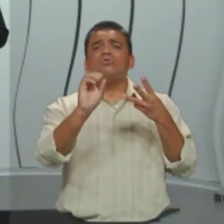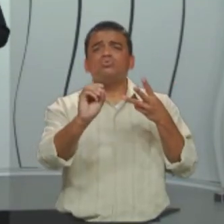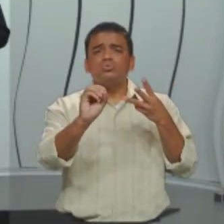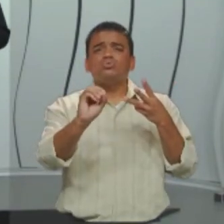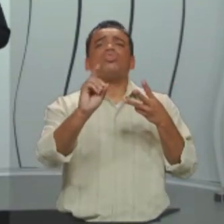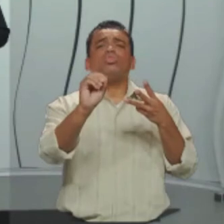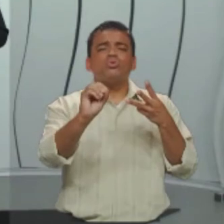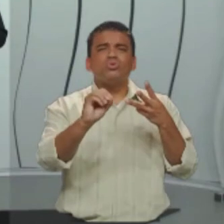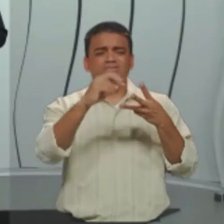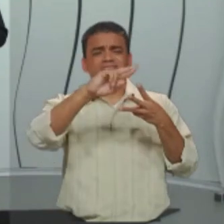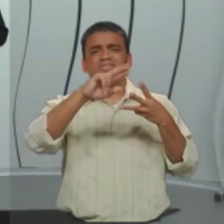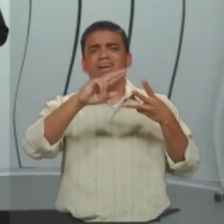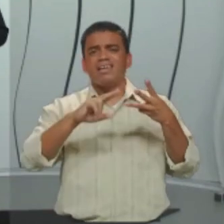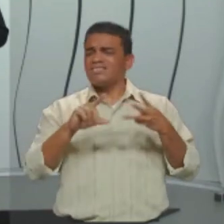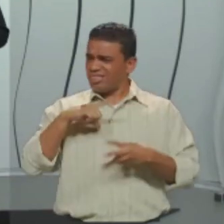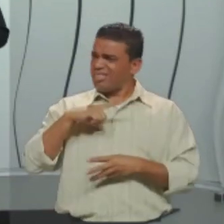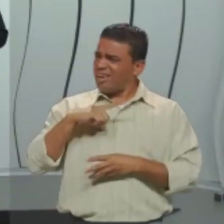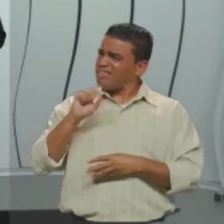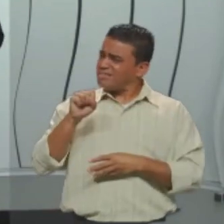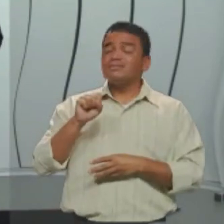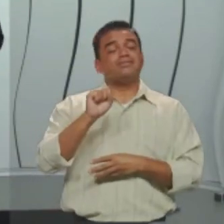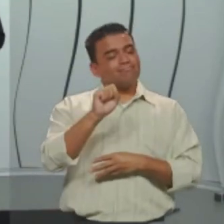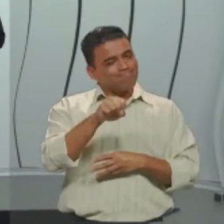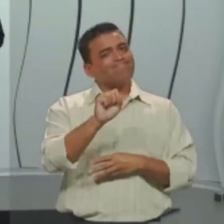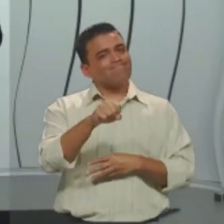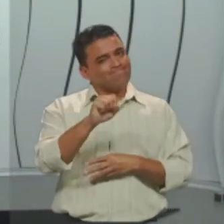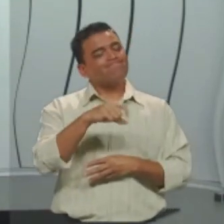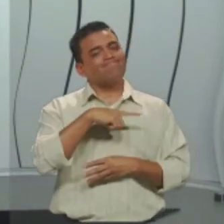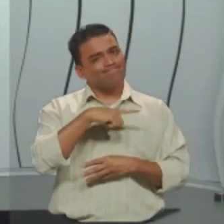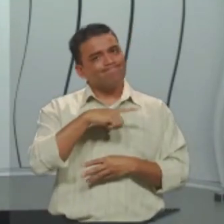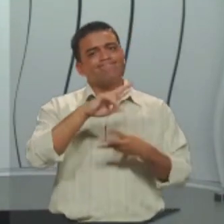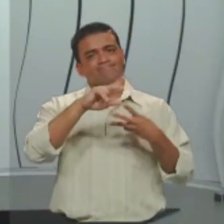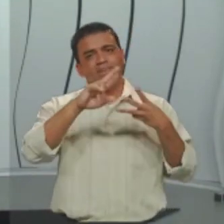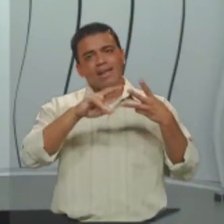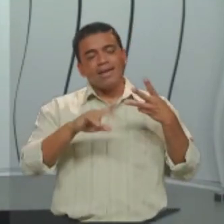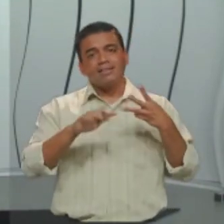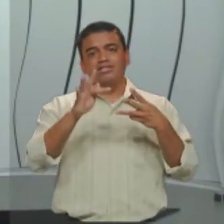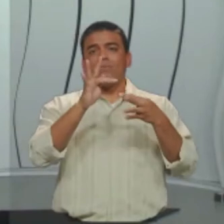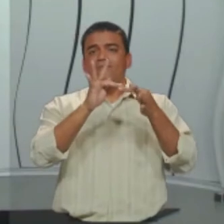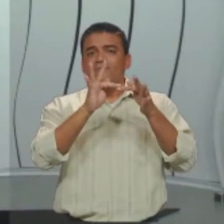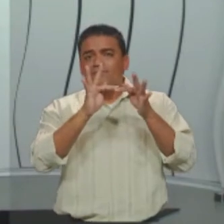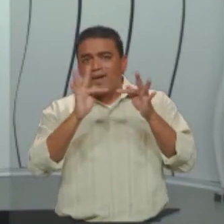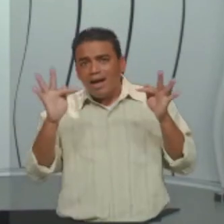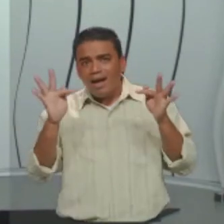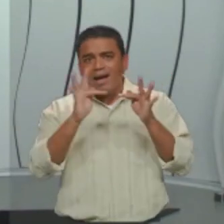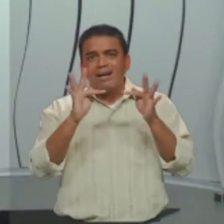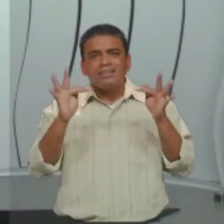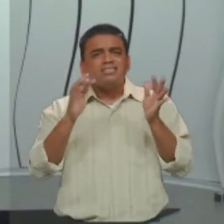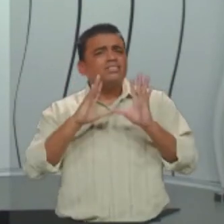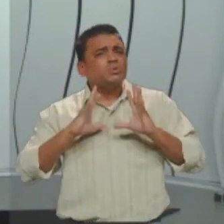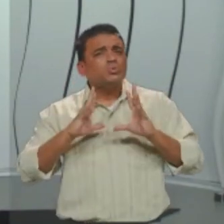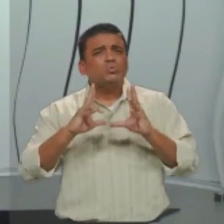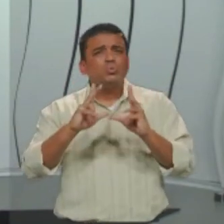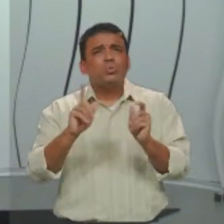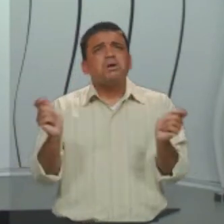professora? Tem diferença? Sim, existe diferença. Então, frase é todo enunciado